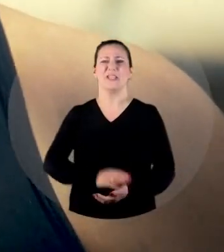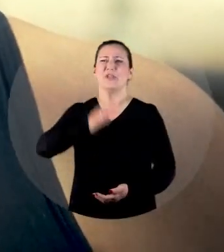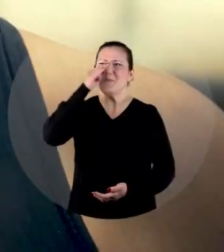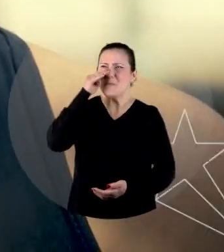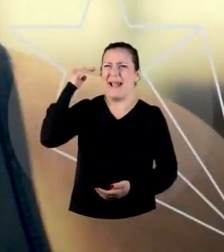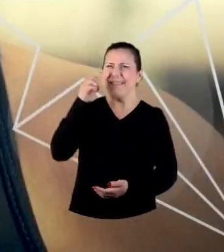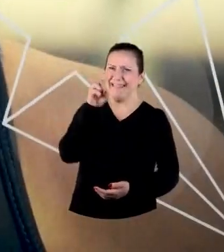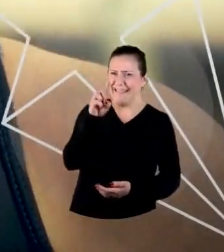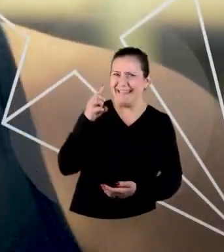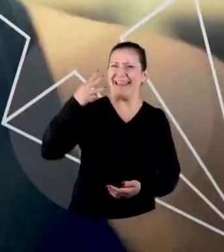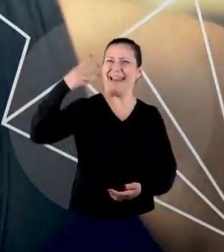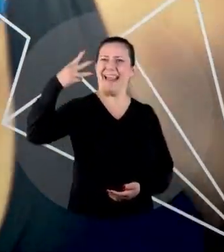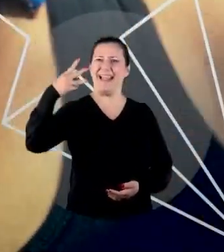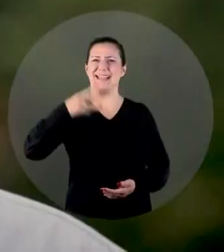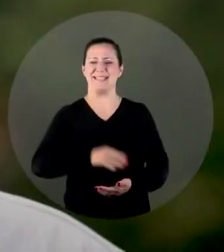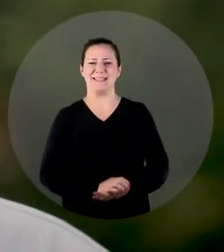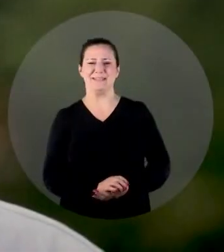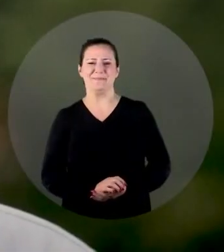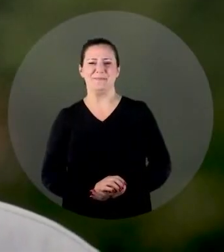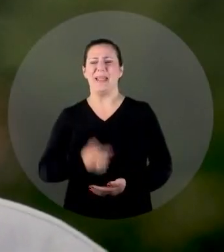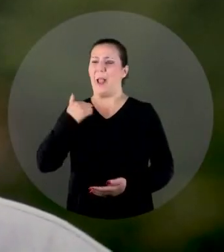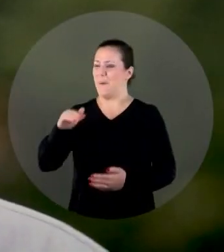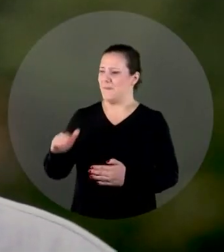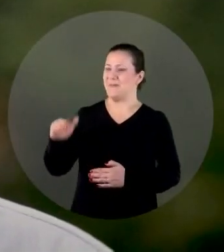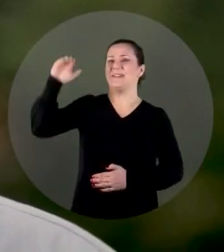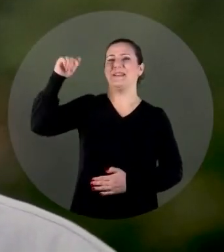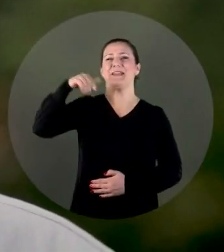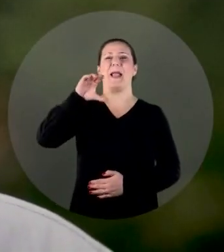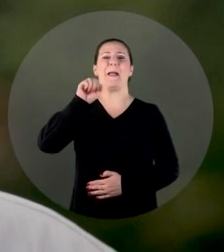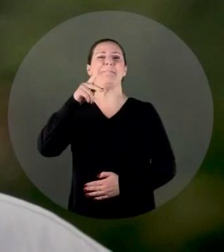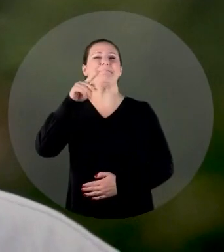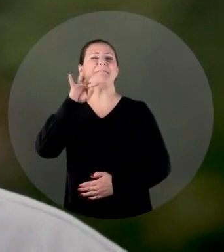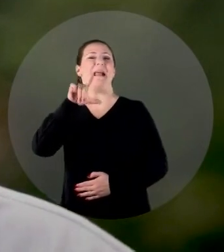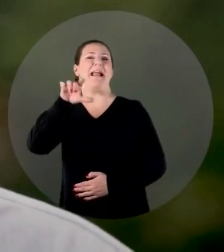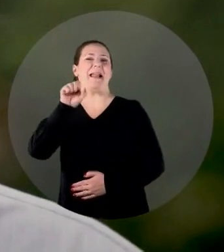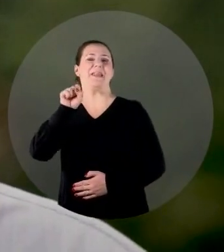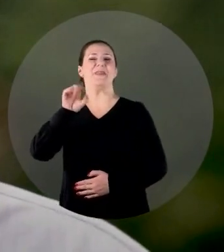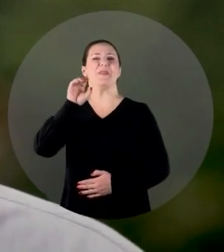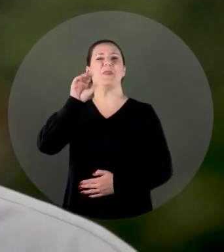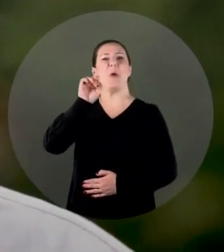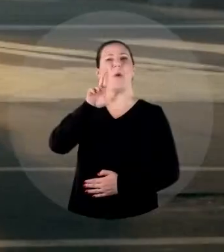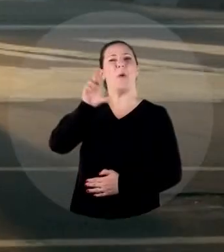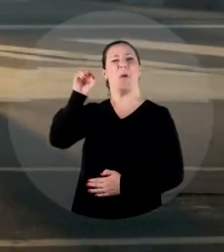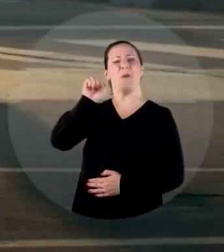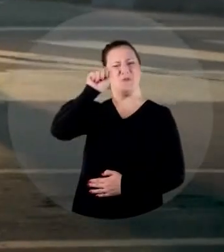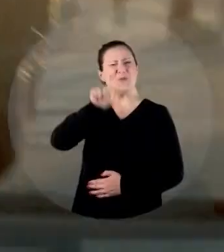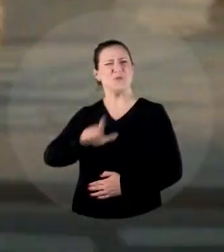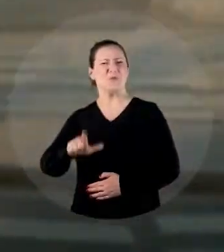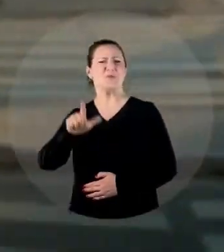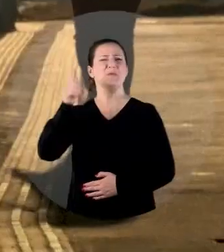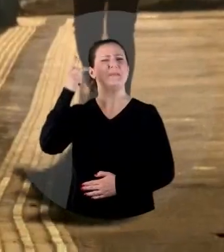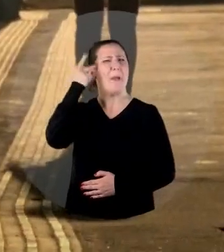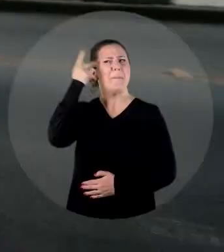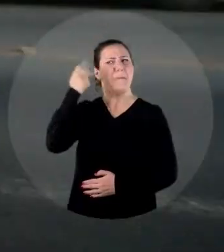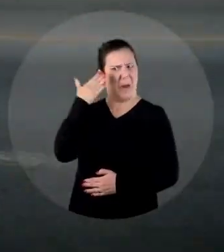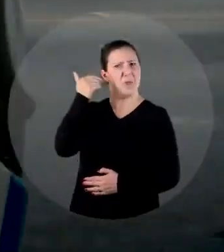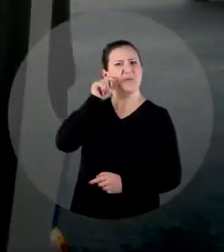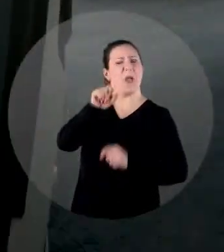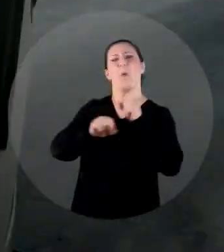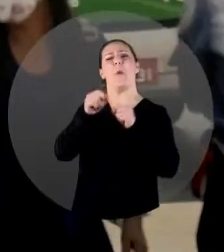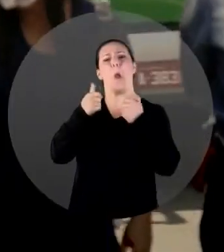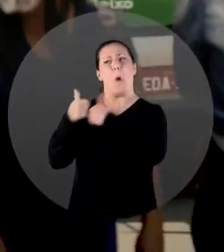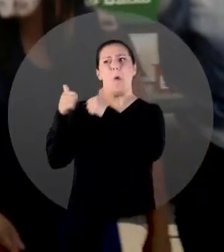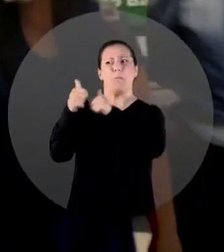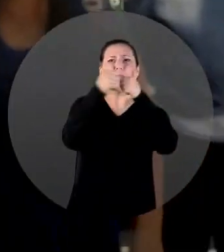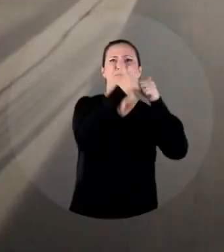Gilma Tato, é 13! Cresci aqui na Capela do Socorro, extremo sul de São Paulo. Sei o que é pegar mais de um